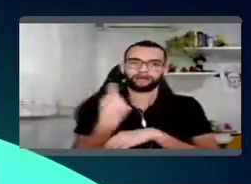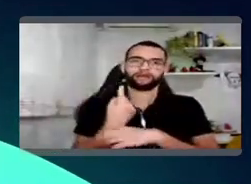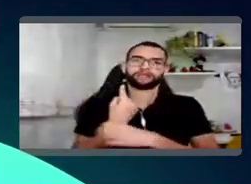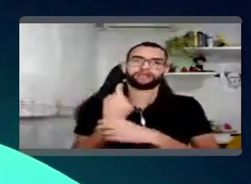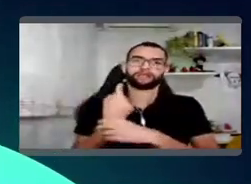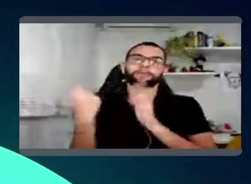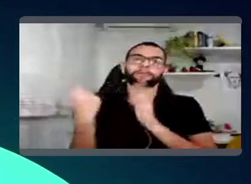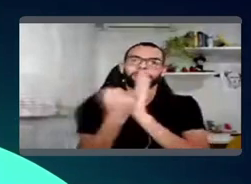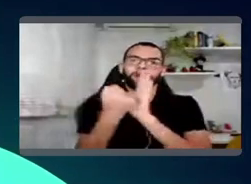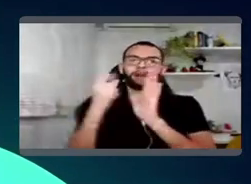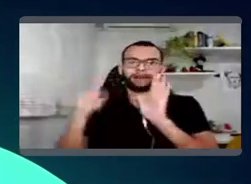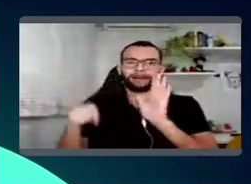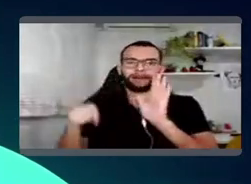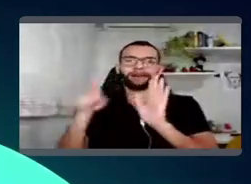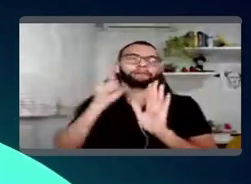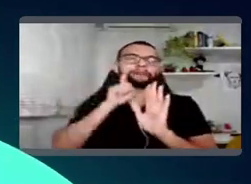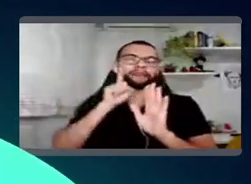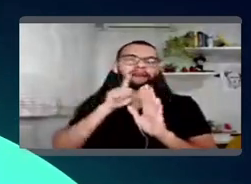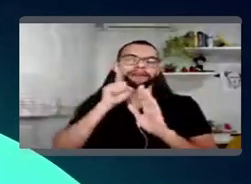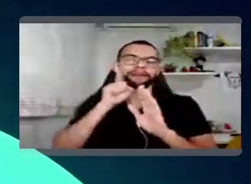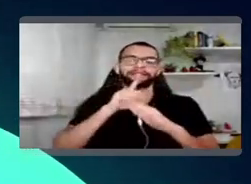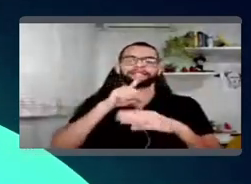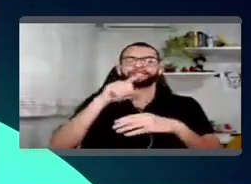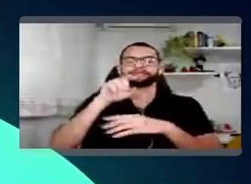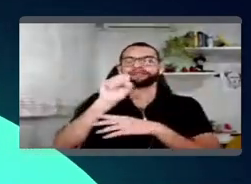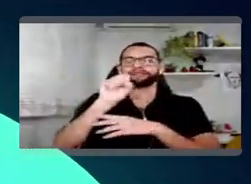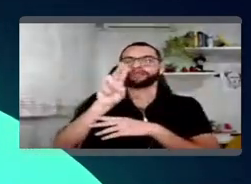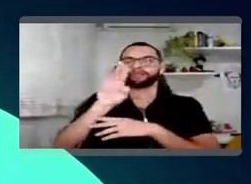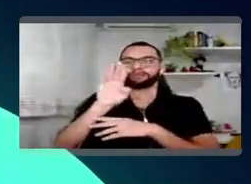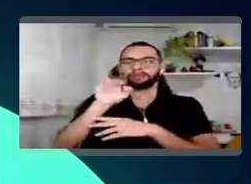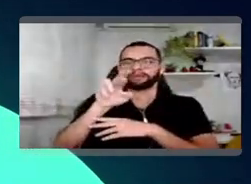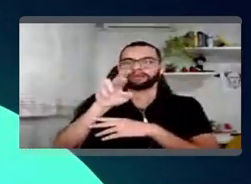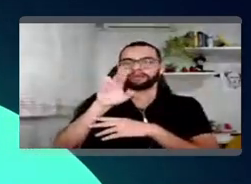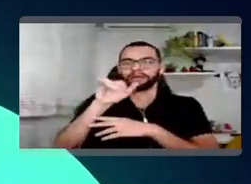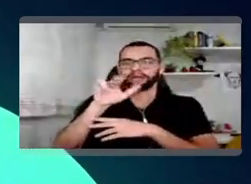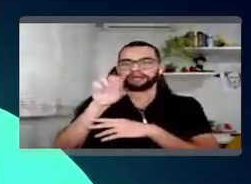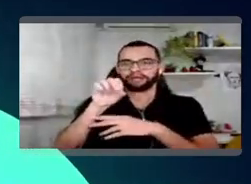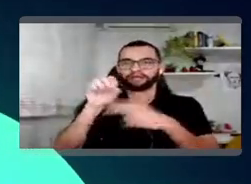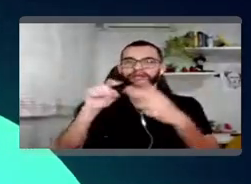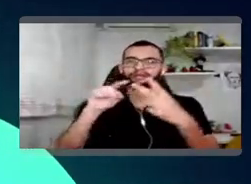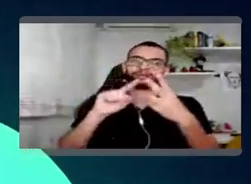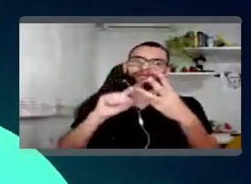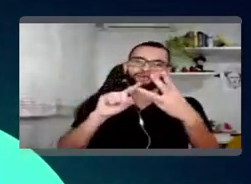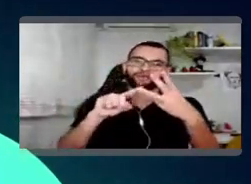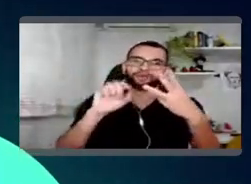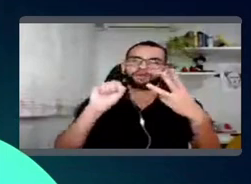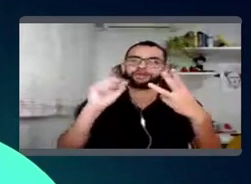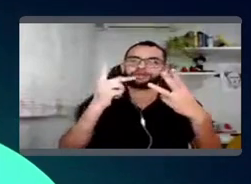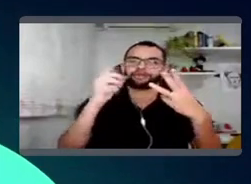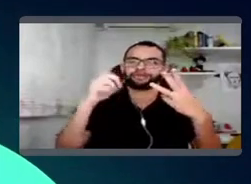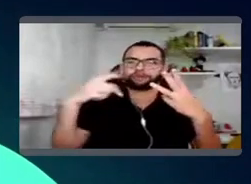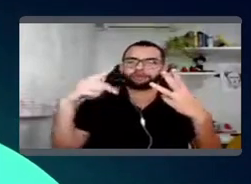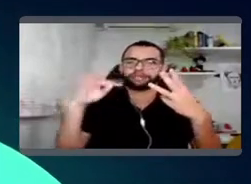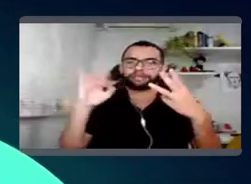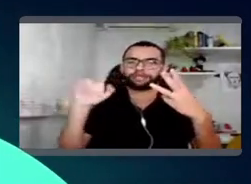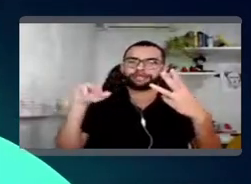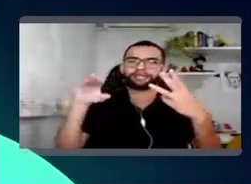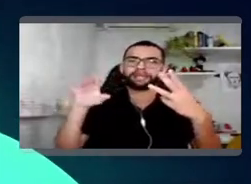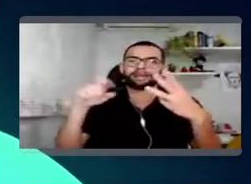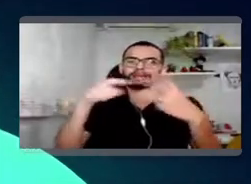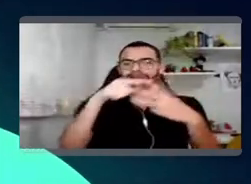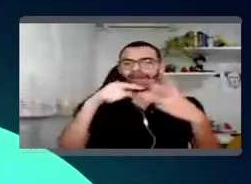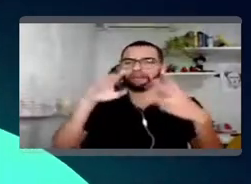Americanas, Submarino, Shoptime, enfim, são as marcas mais conhecidas da internet. Quando a gente começa a falar de iniciativas de